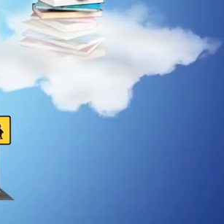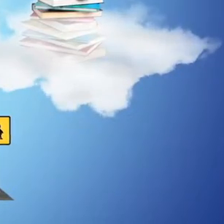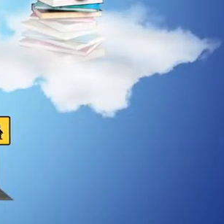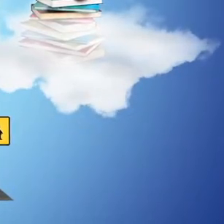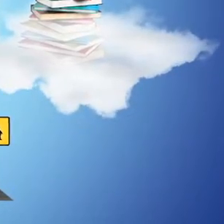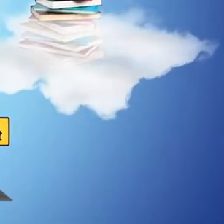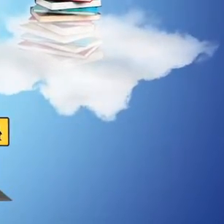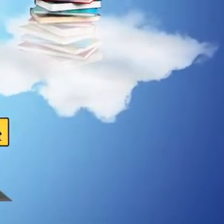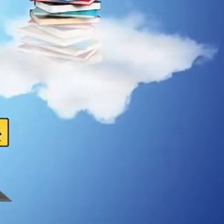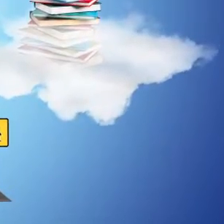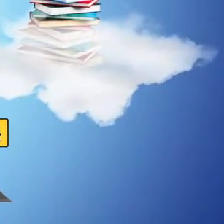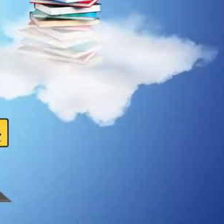por Quintena Coelho